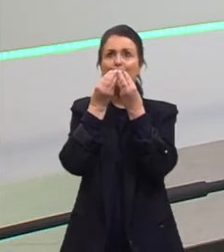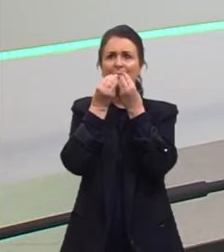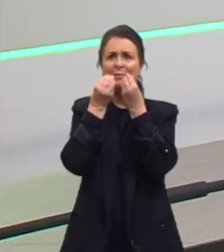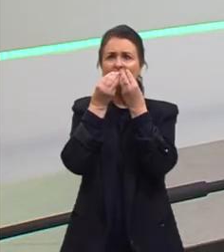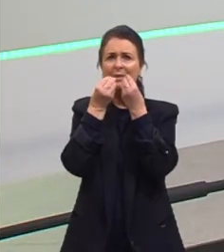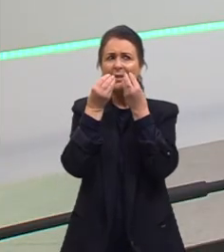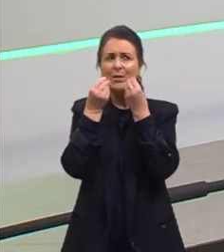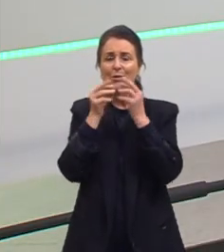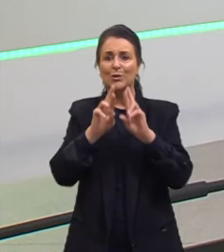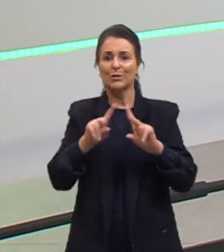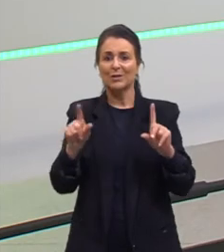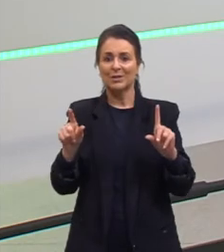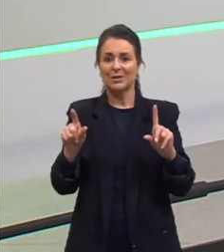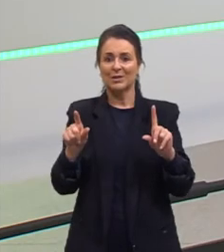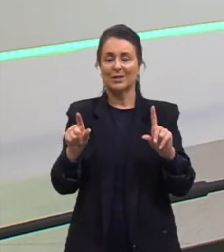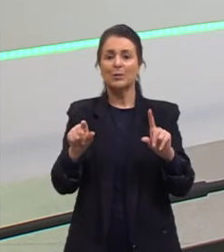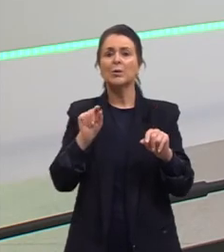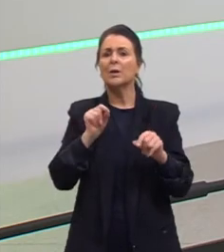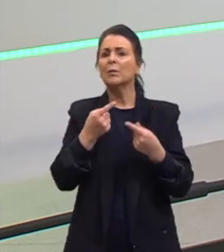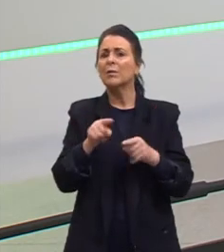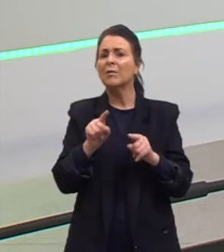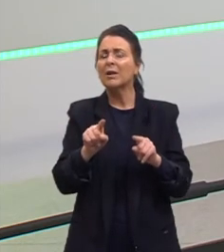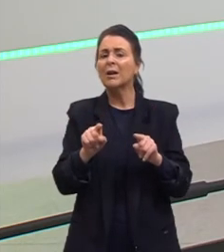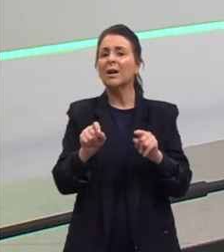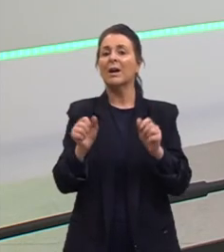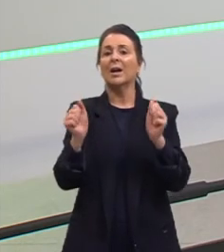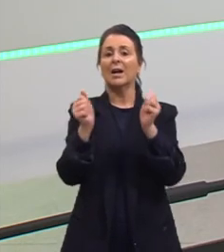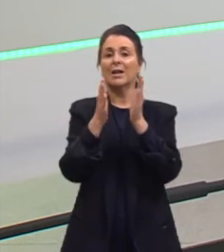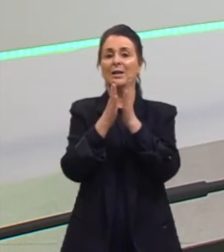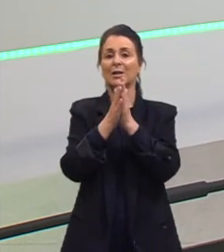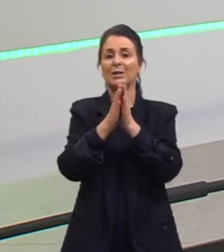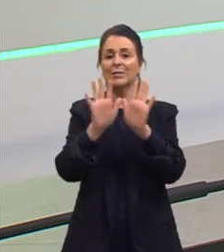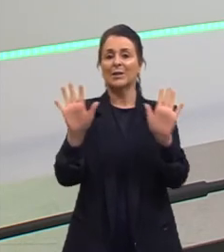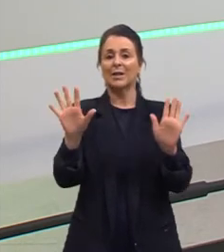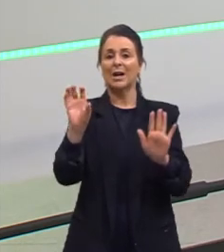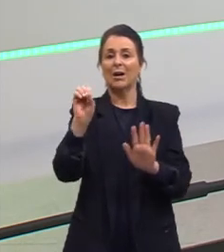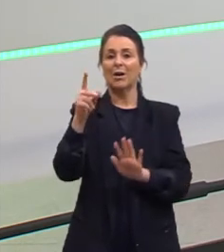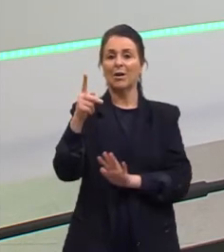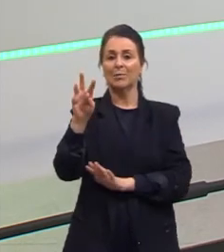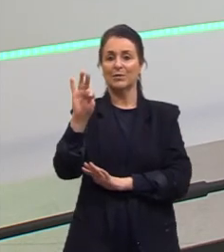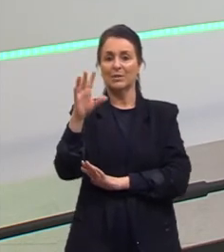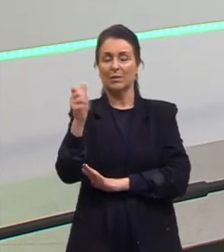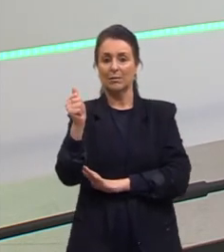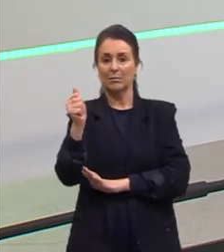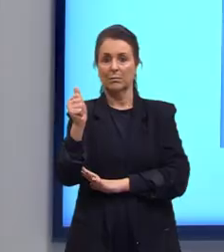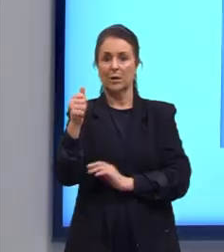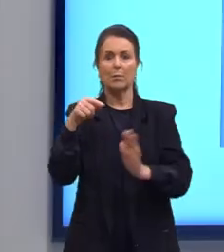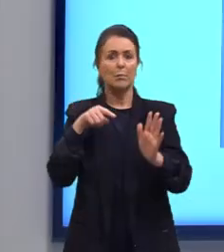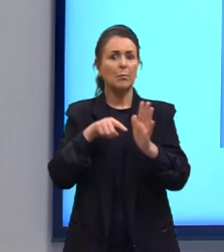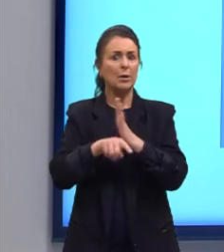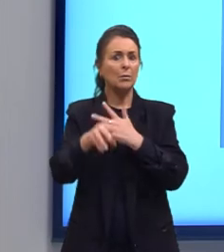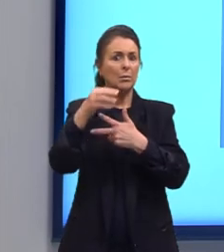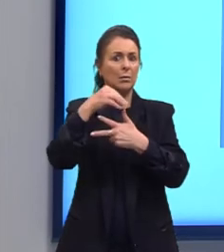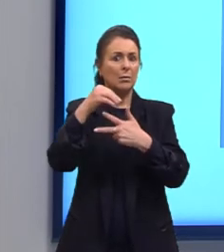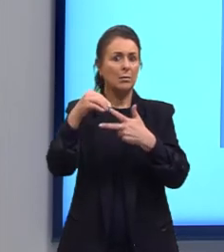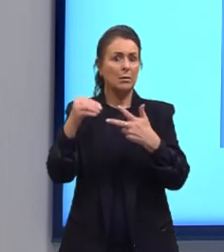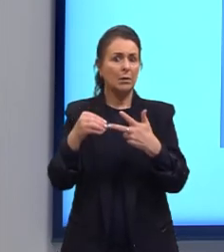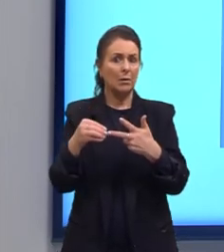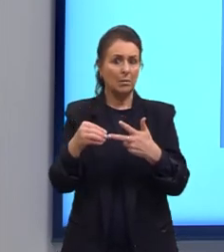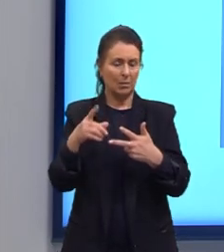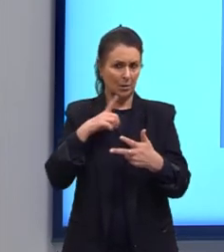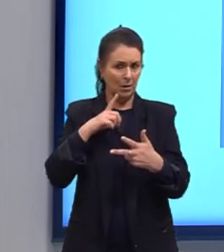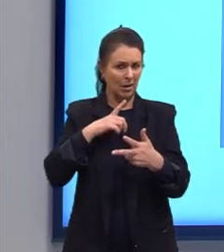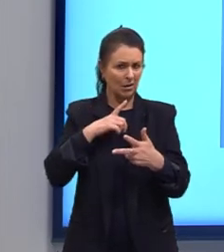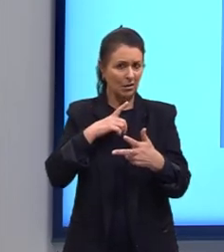é a isômeria ótica deles. Bom, e como isso é cobrado no Enem? Cá isômeria no Enem? Cá